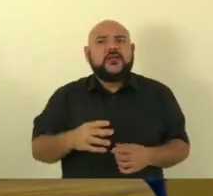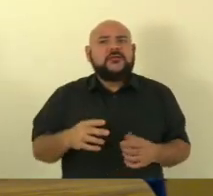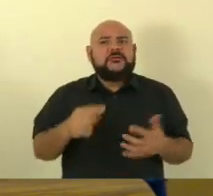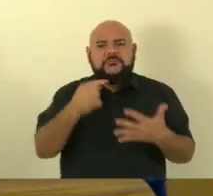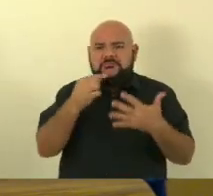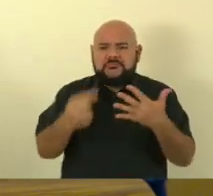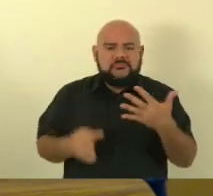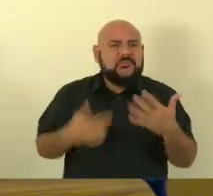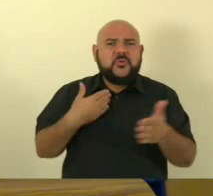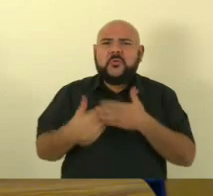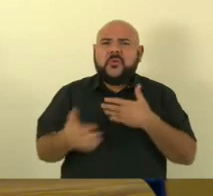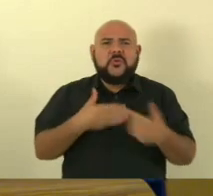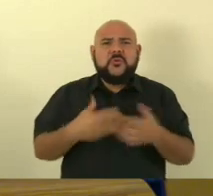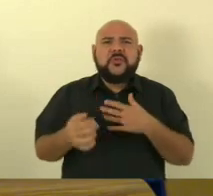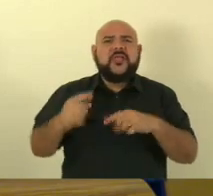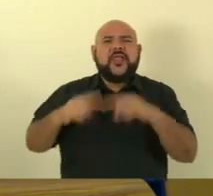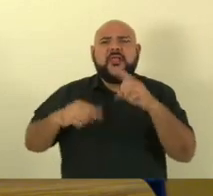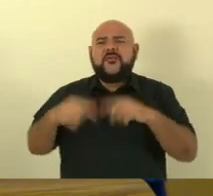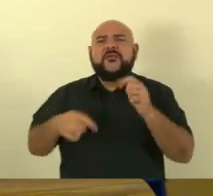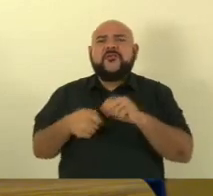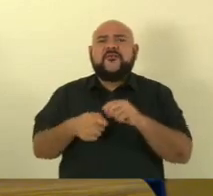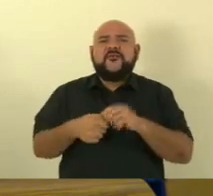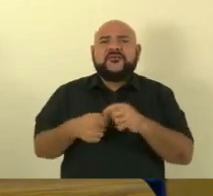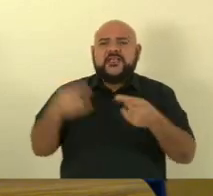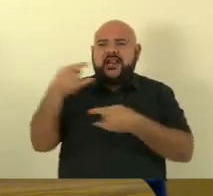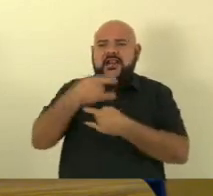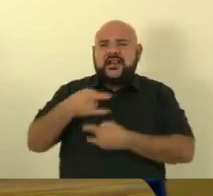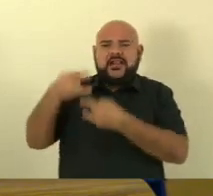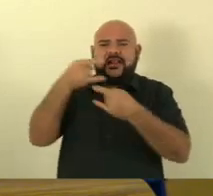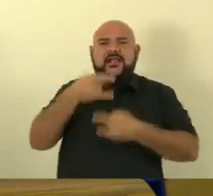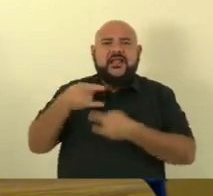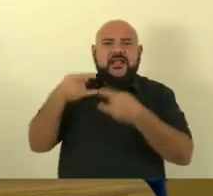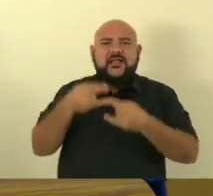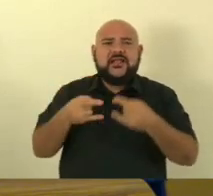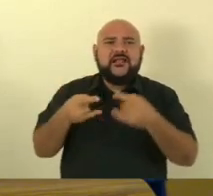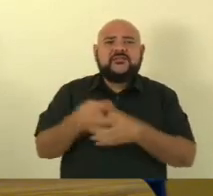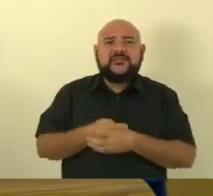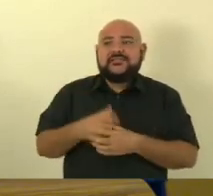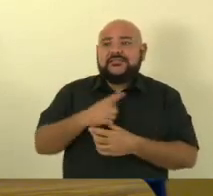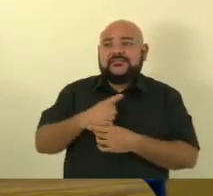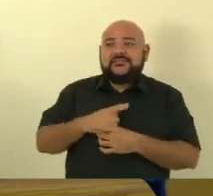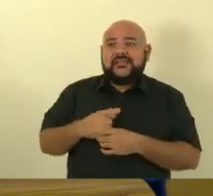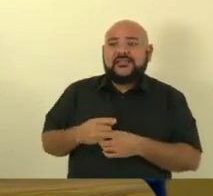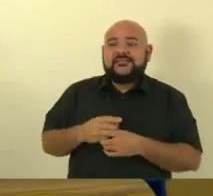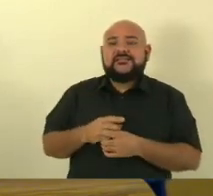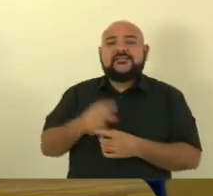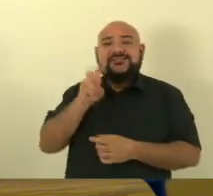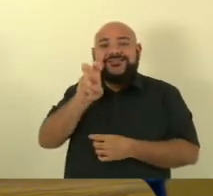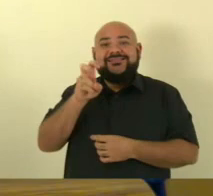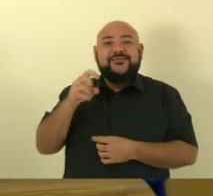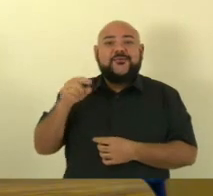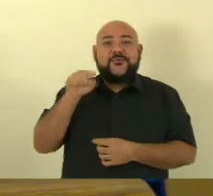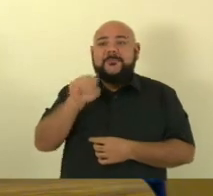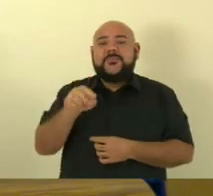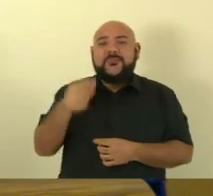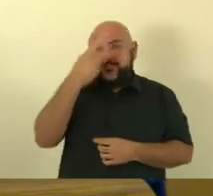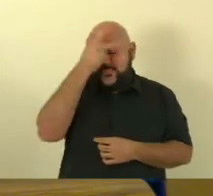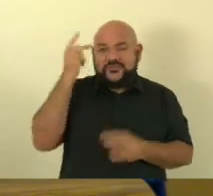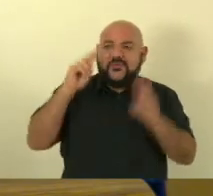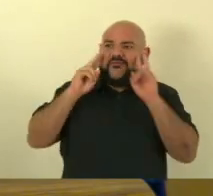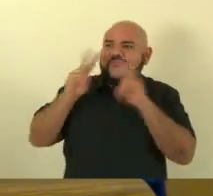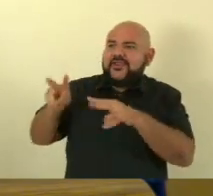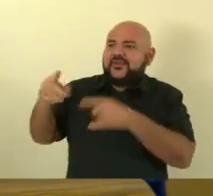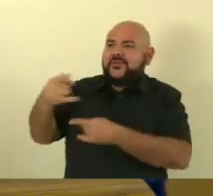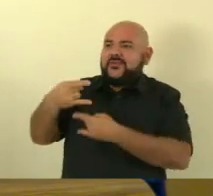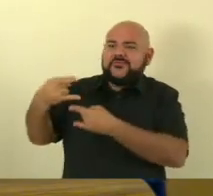de 5 mil pessoas uma live de 5 mil pessoas ao vivo a palavra que ele mais falou